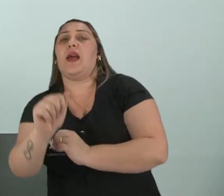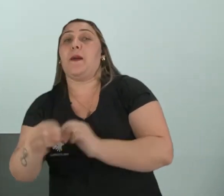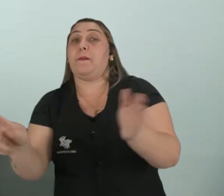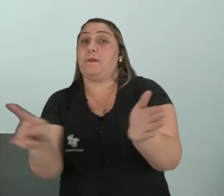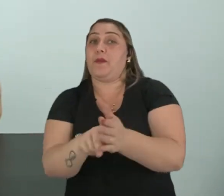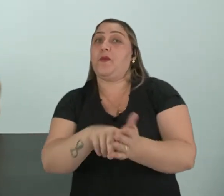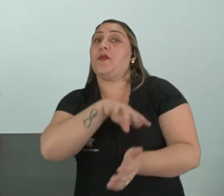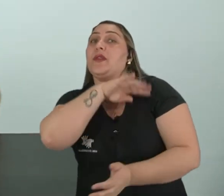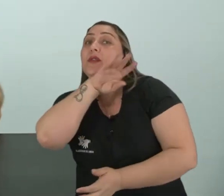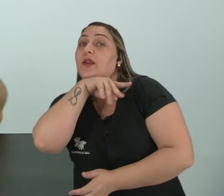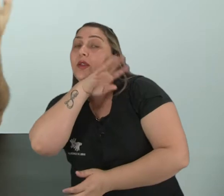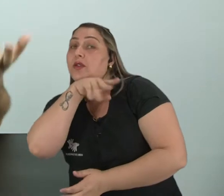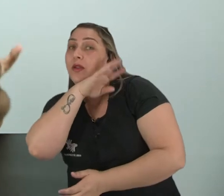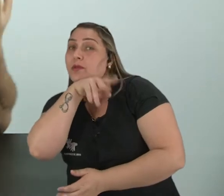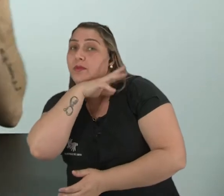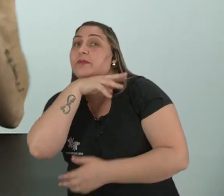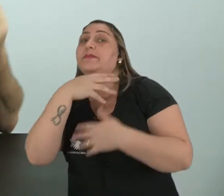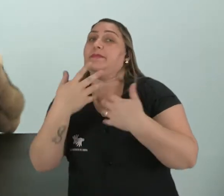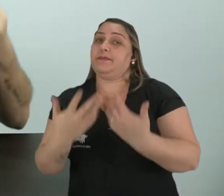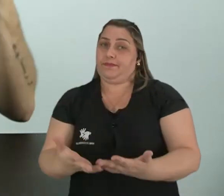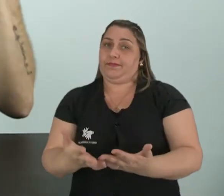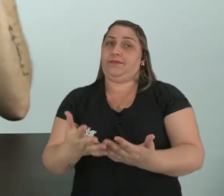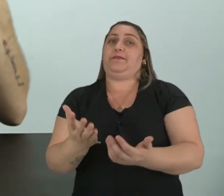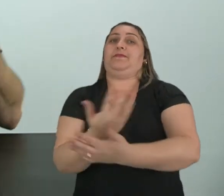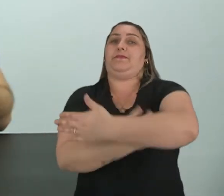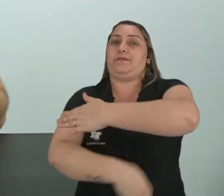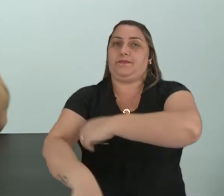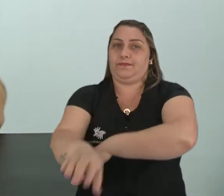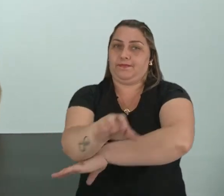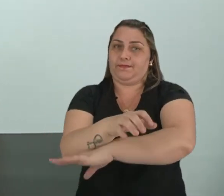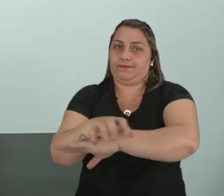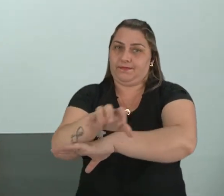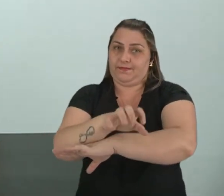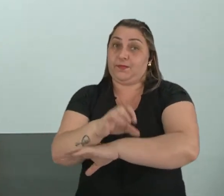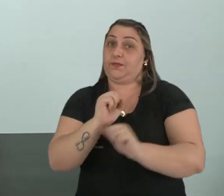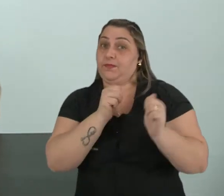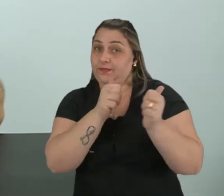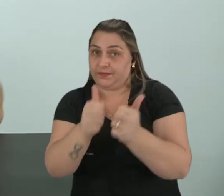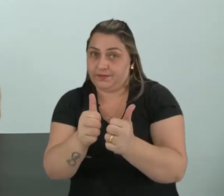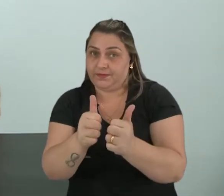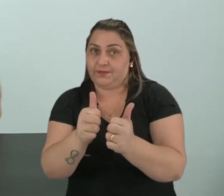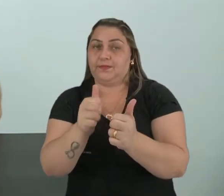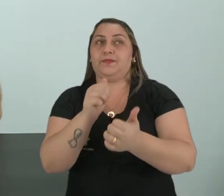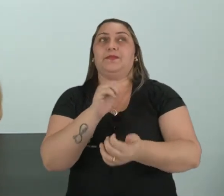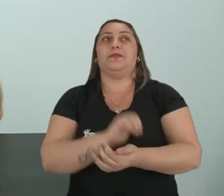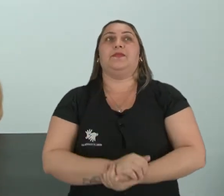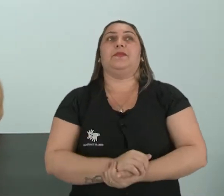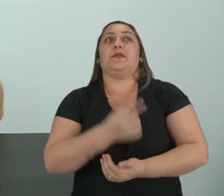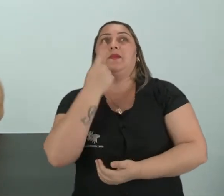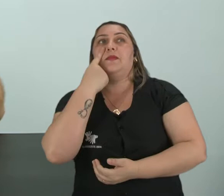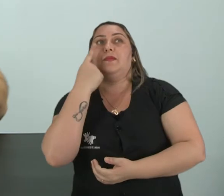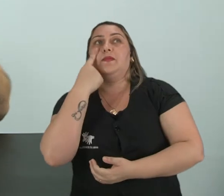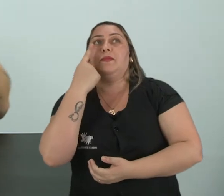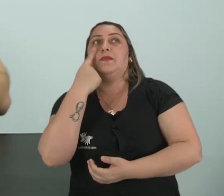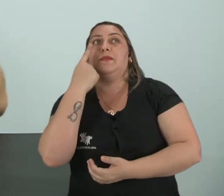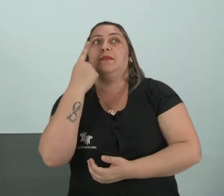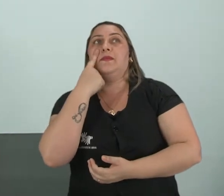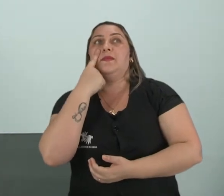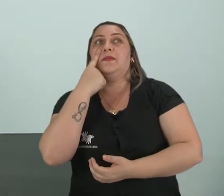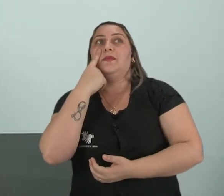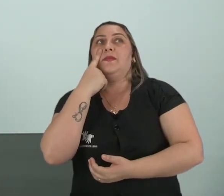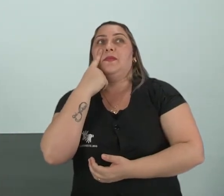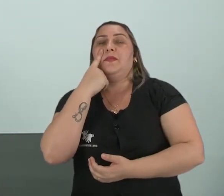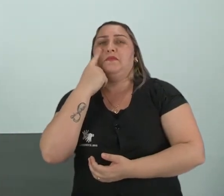animais. Os animais fazem parte da nossa fauna. Tudo bem? Aí, olha aqui, ó. Eu vou tirar um